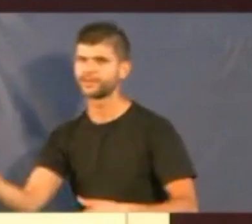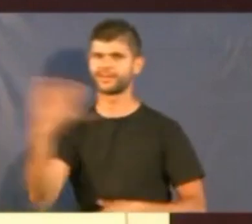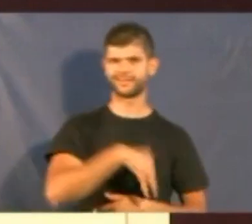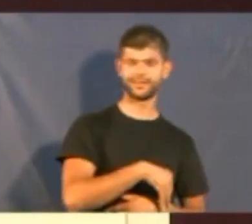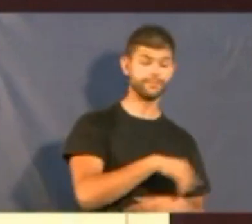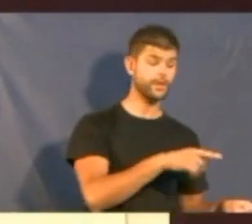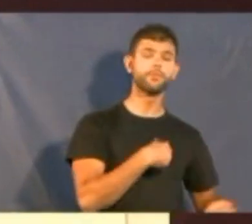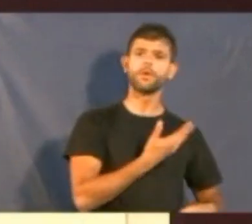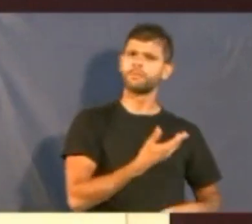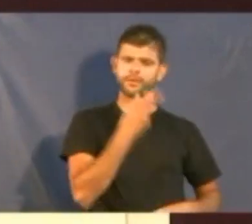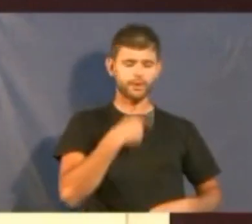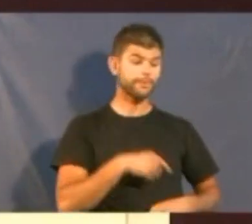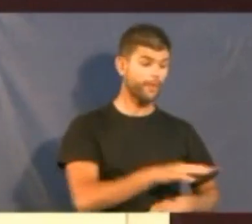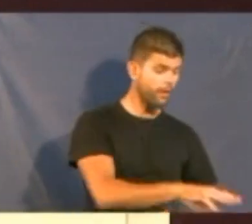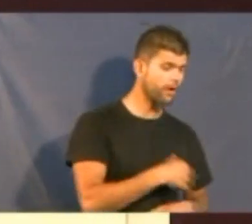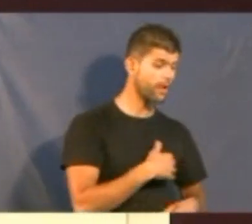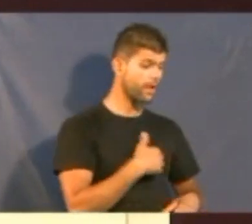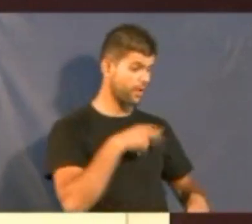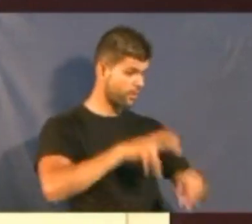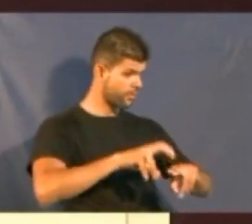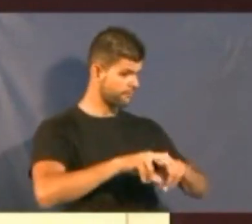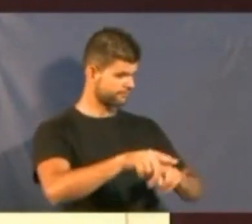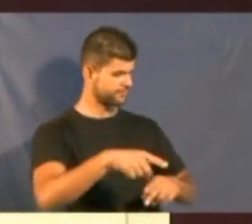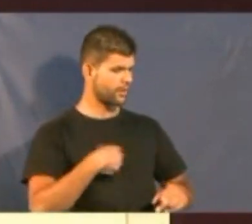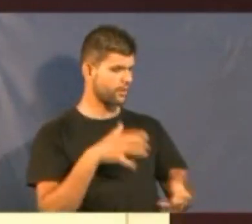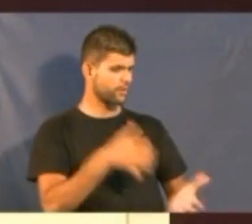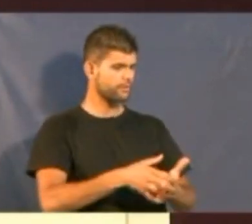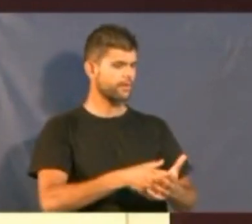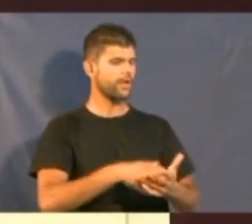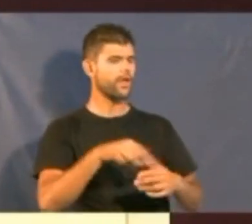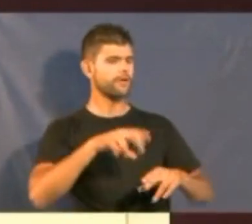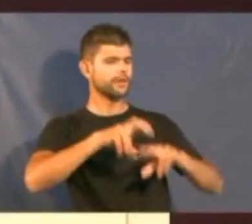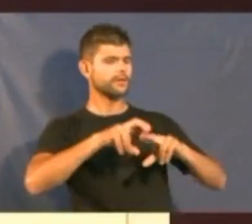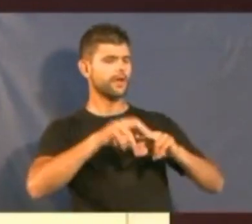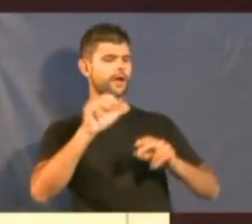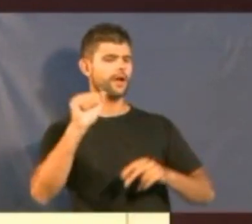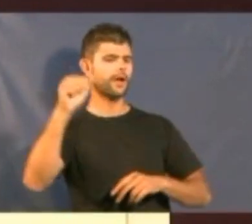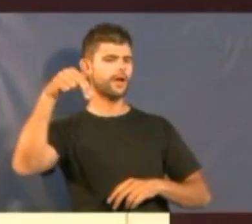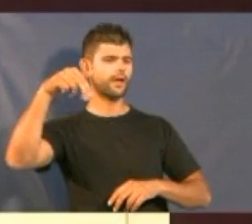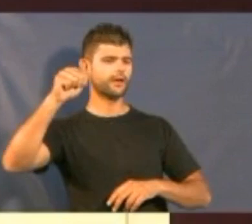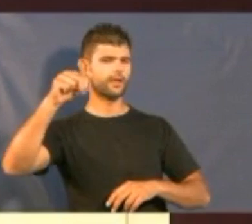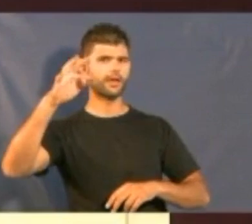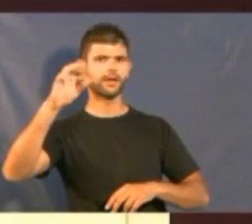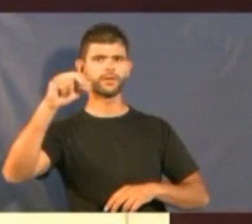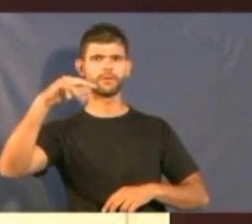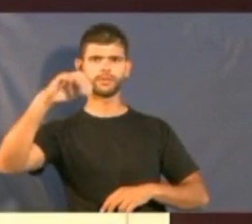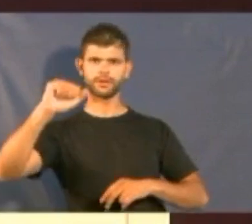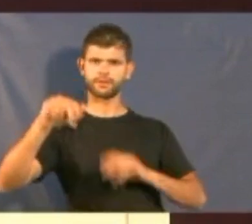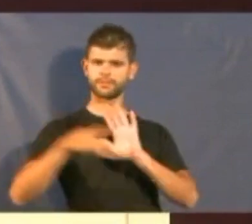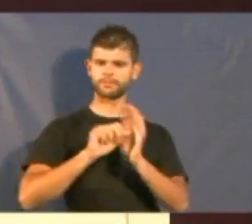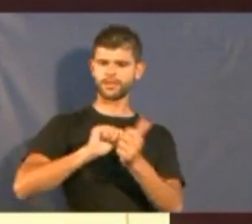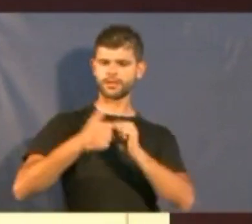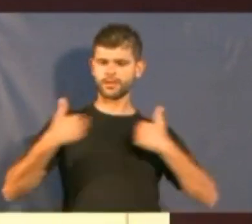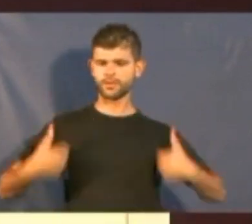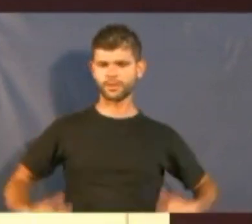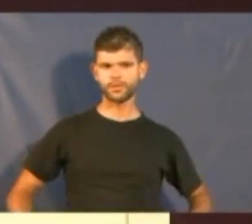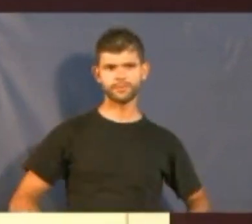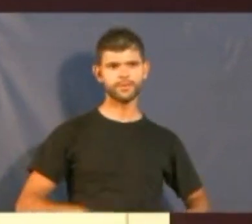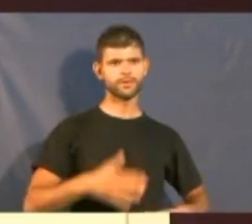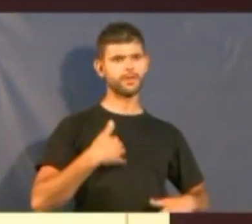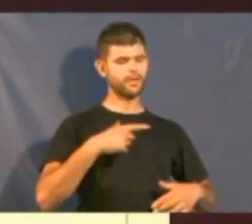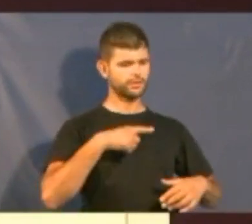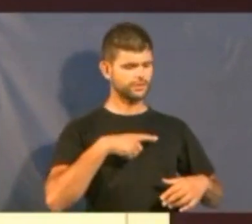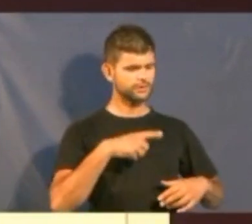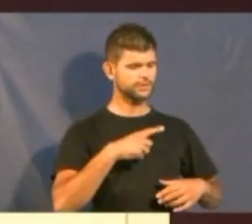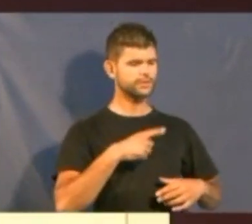anatômica. Uma cadeira do papai. Você quer experimentar? E eu tive a má sorte de